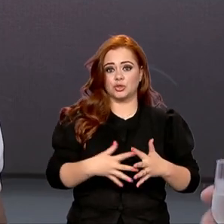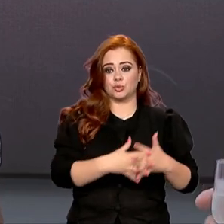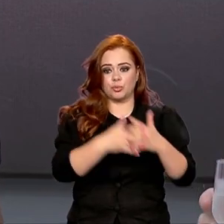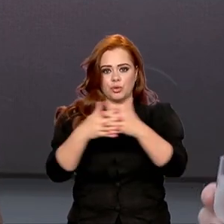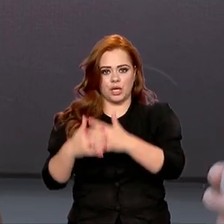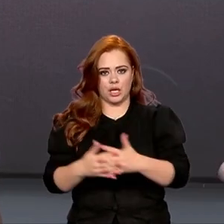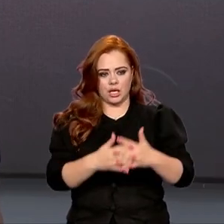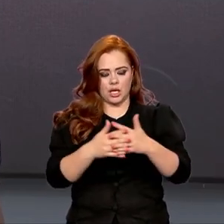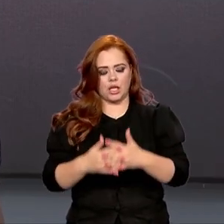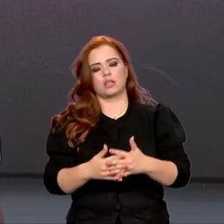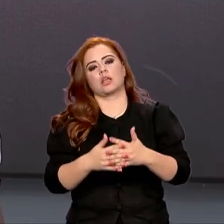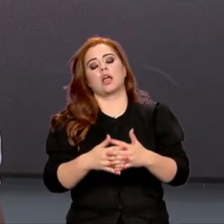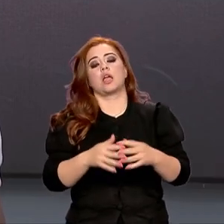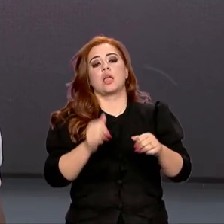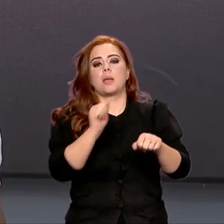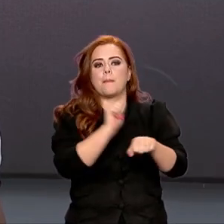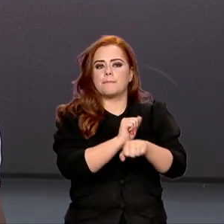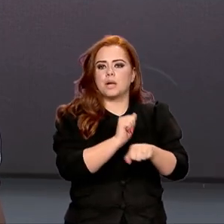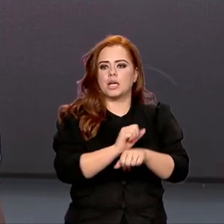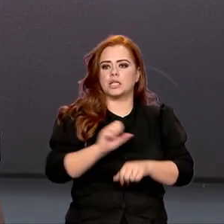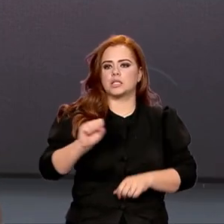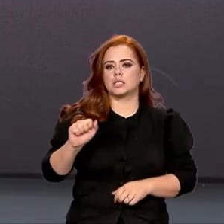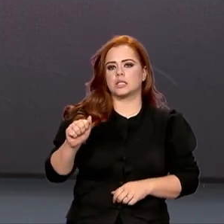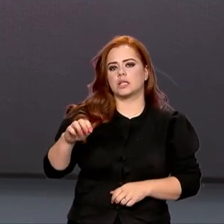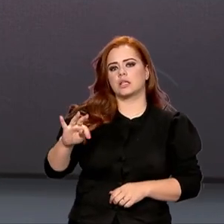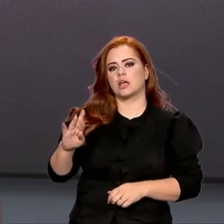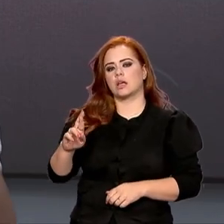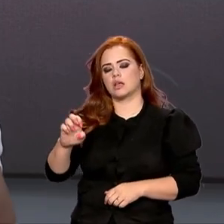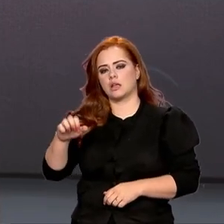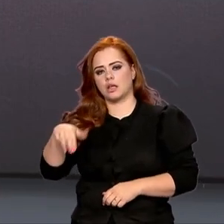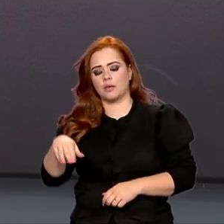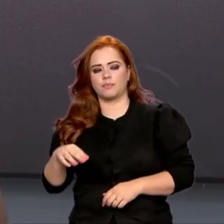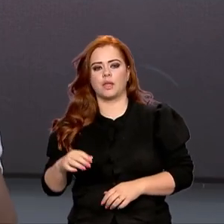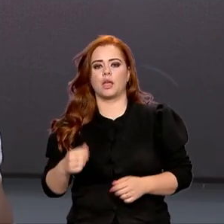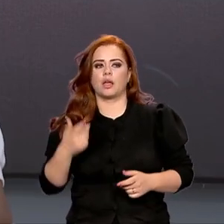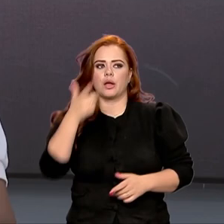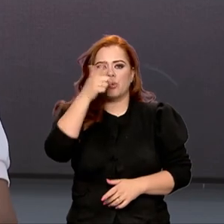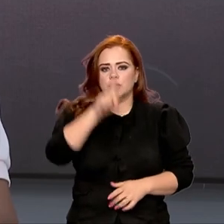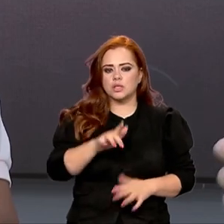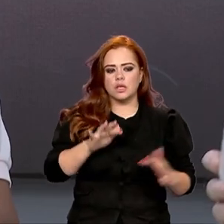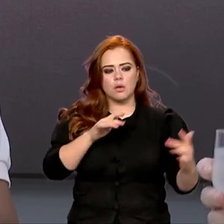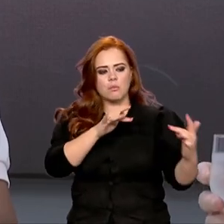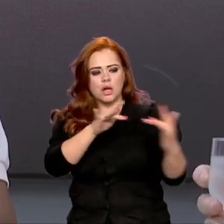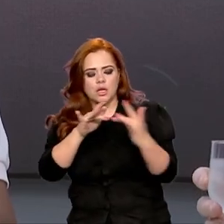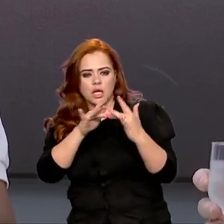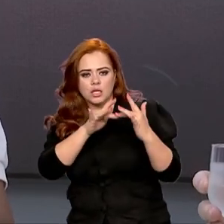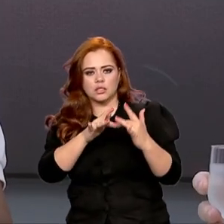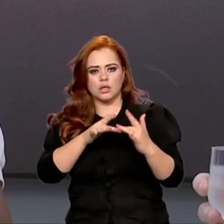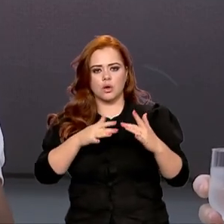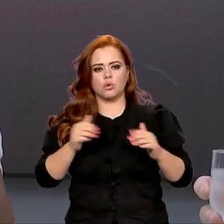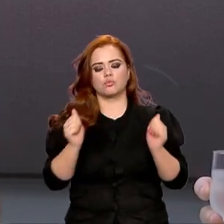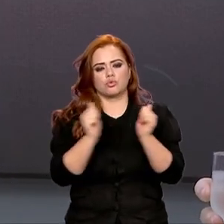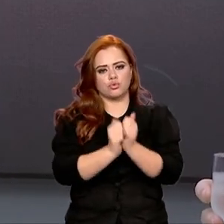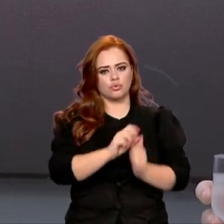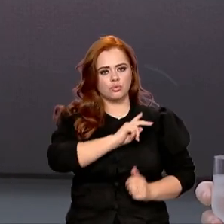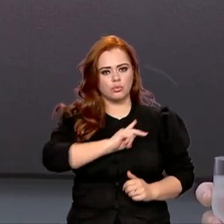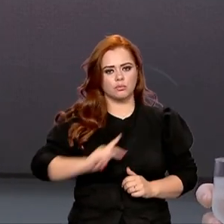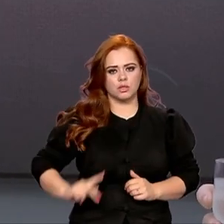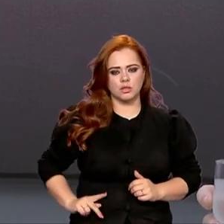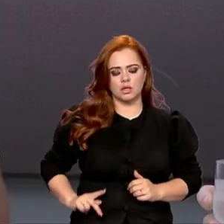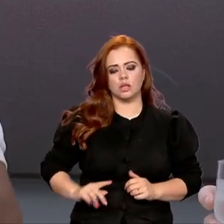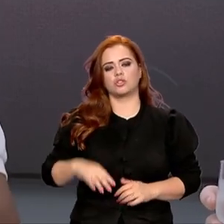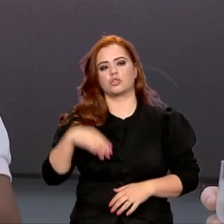Santarém ou Itaituba. E, com isso, se a gente conseguir essa ligação, vai ser um projeto que será apresentado, presidente, em momento